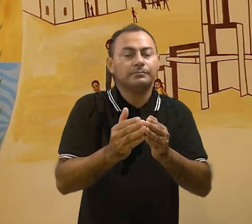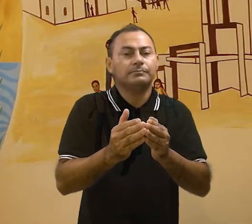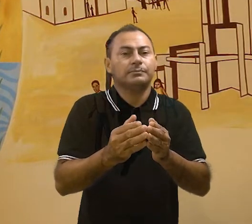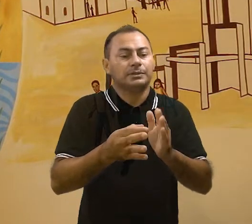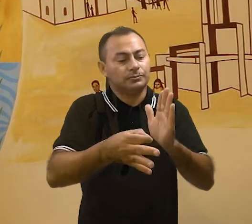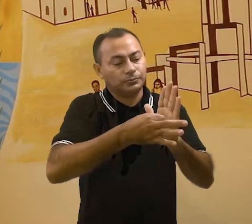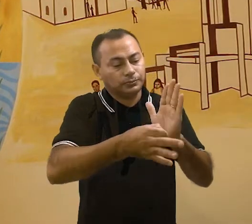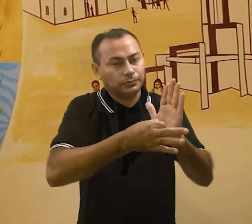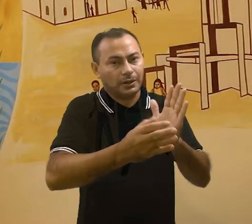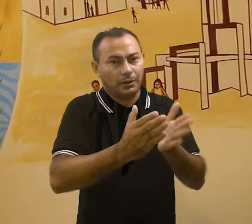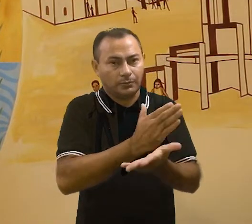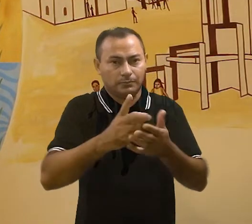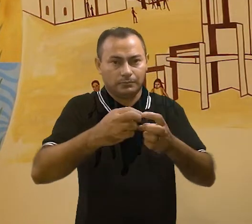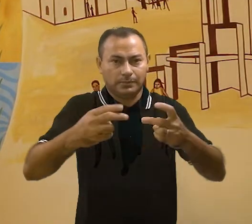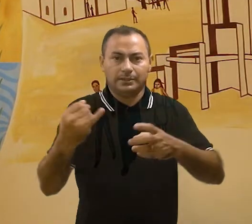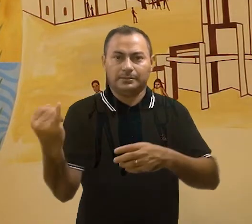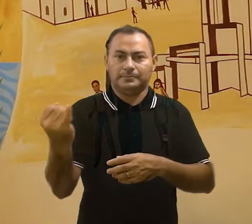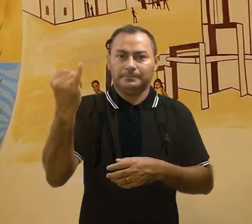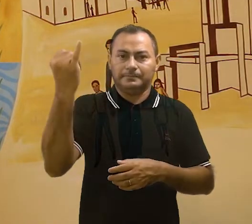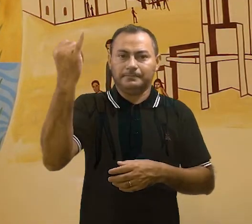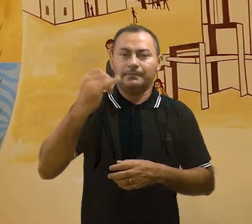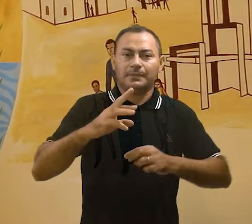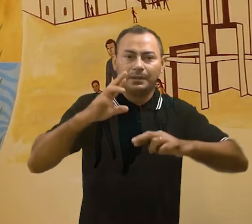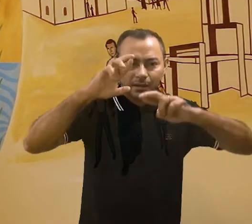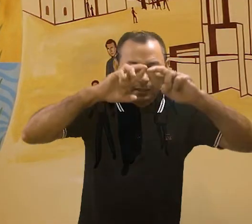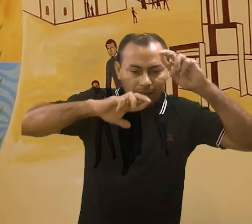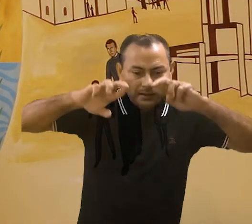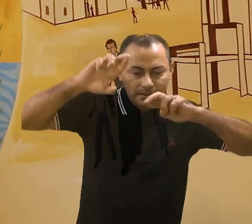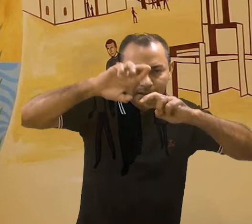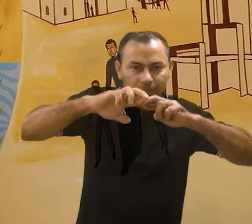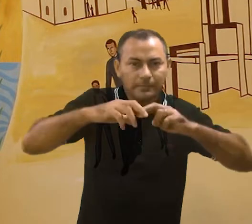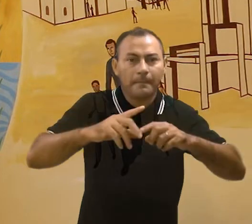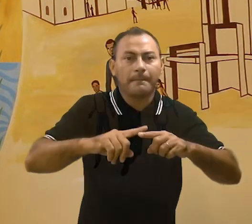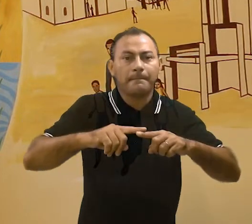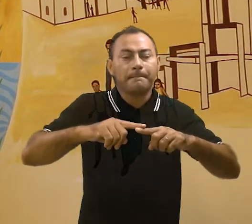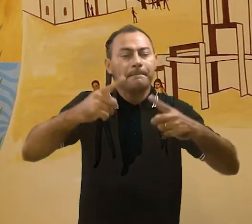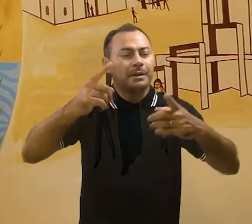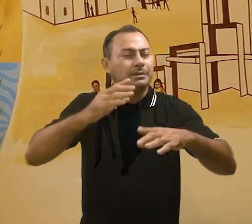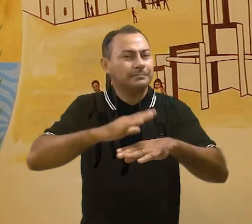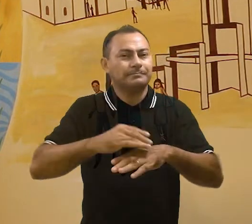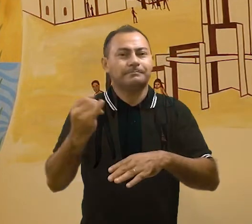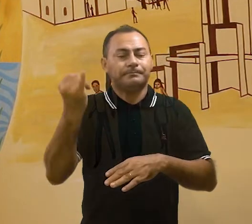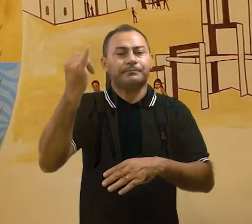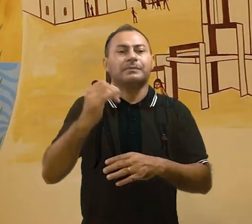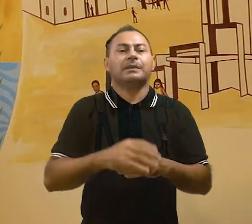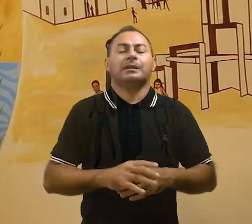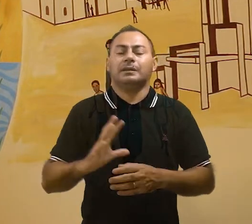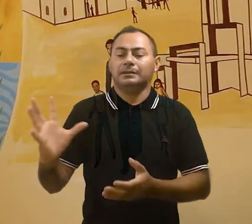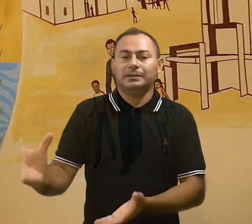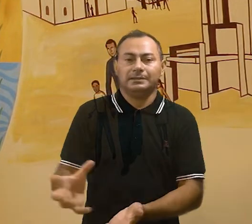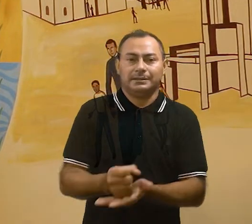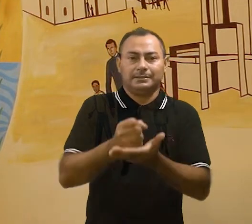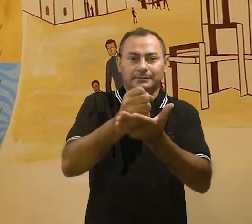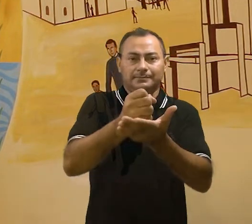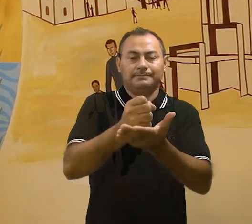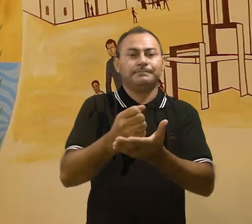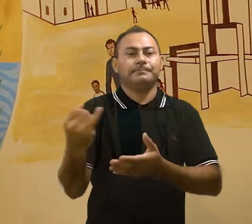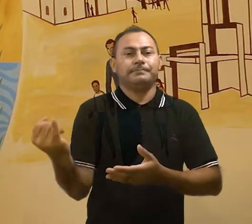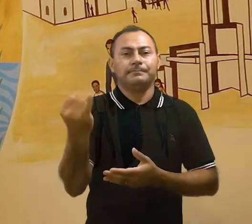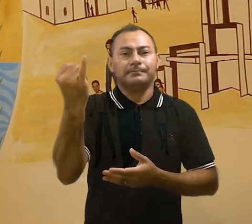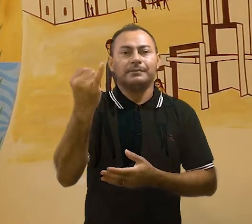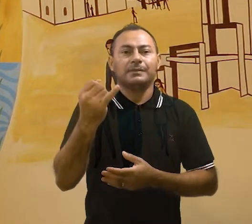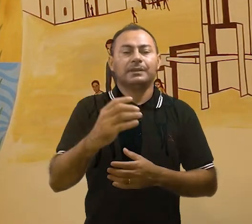alguns aspectos importantes também para serem analisados, mas, sobretudo, ele resgata